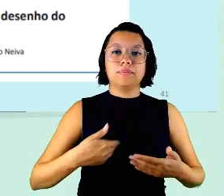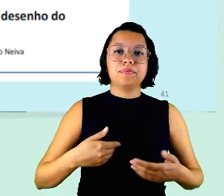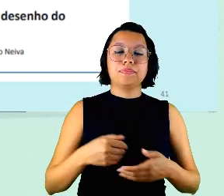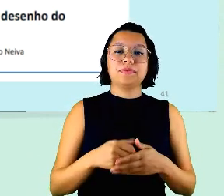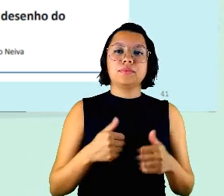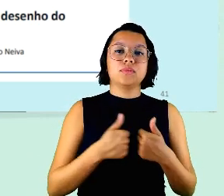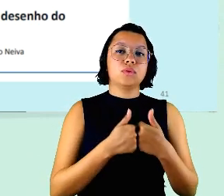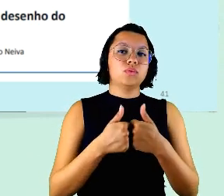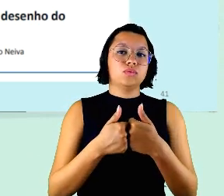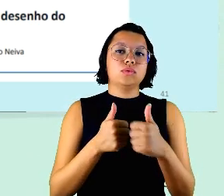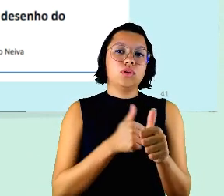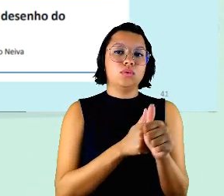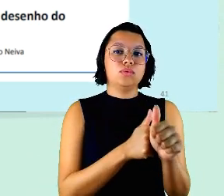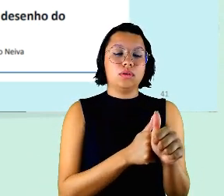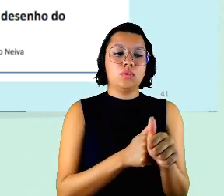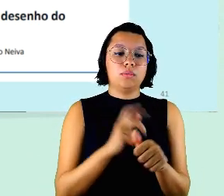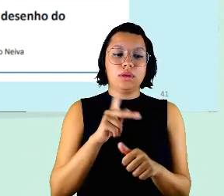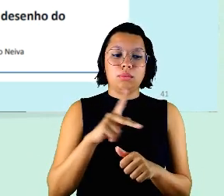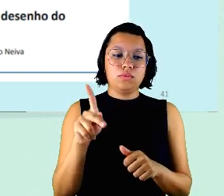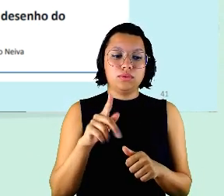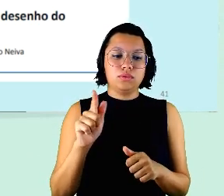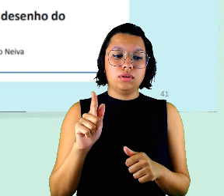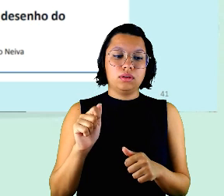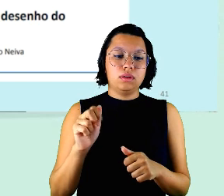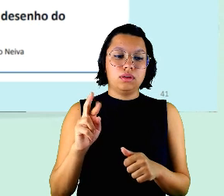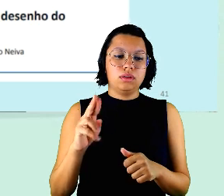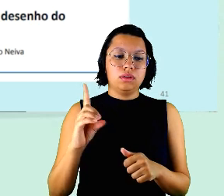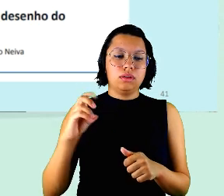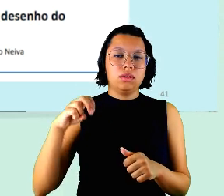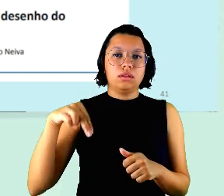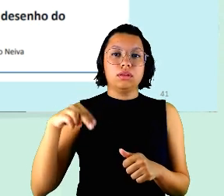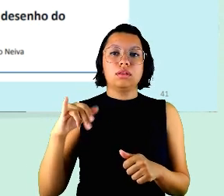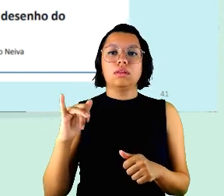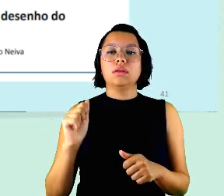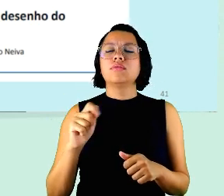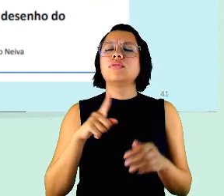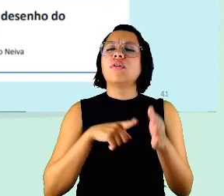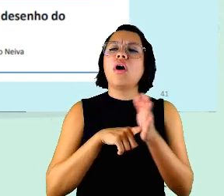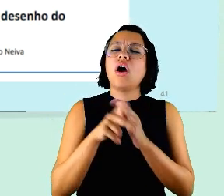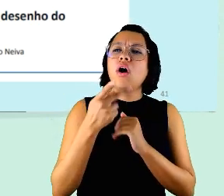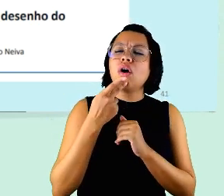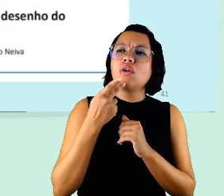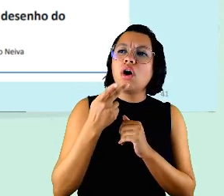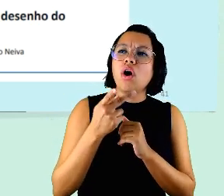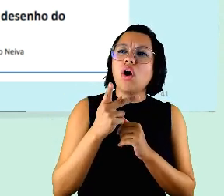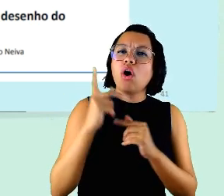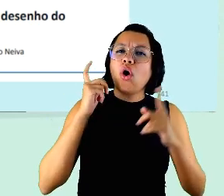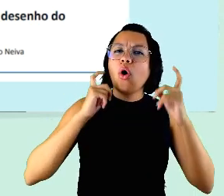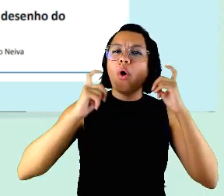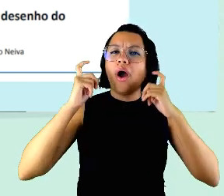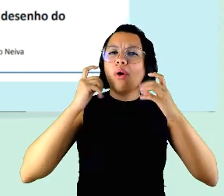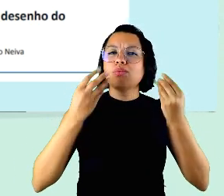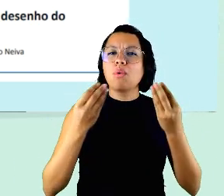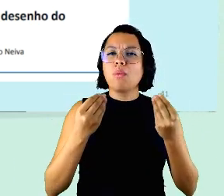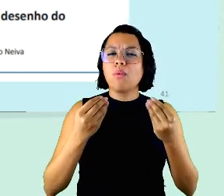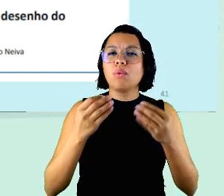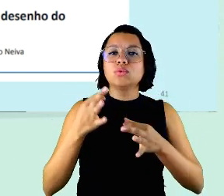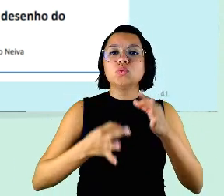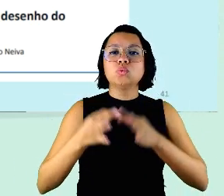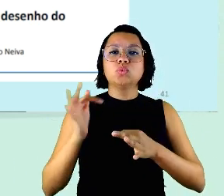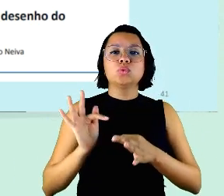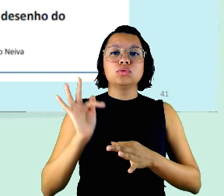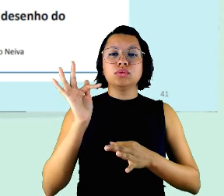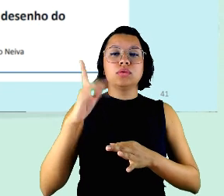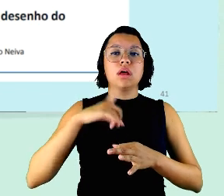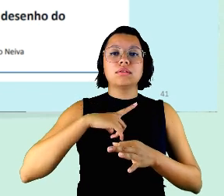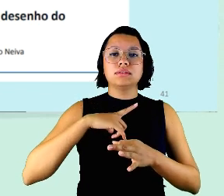acompanham professora Gardênia a senhora colocou uma questão que nos preocupa bastante na justiça federal ela